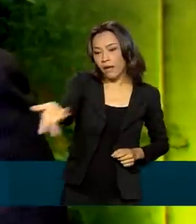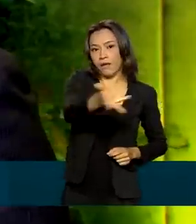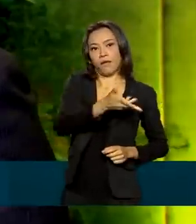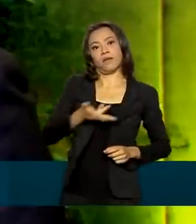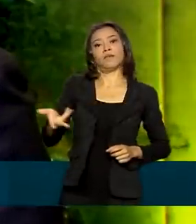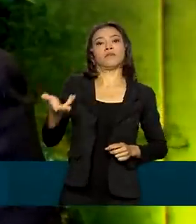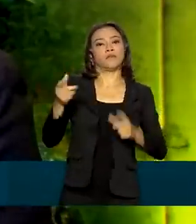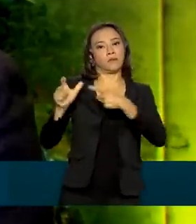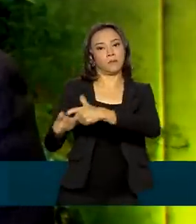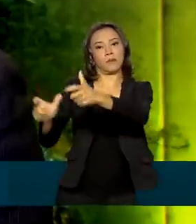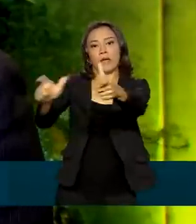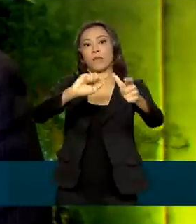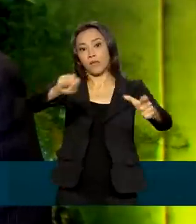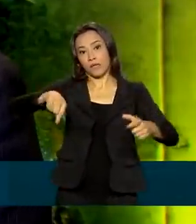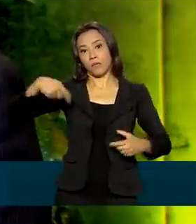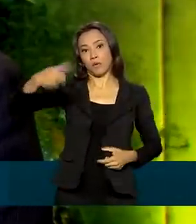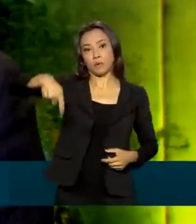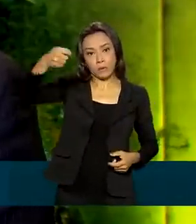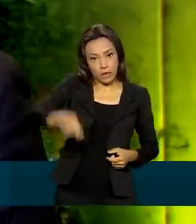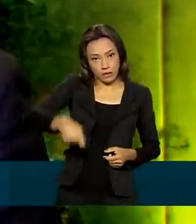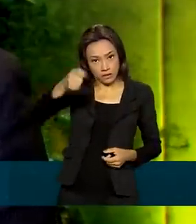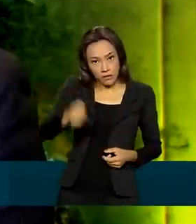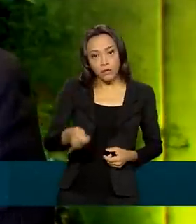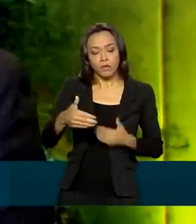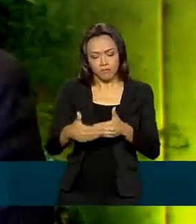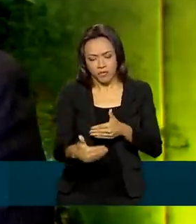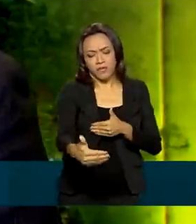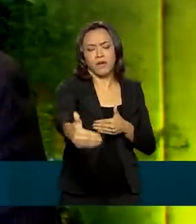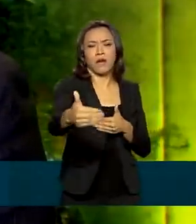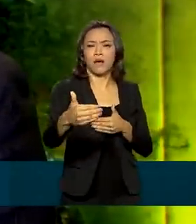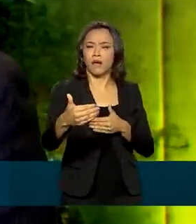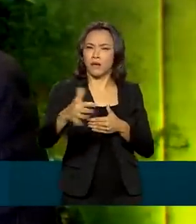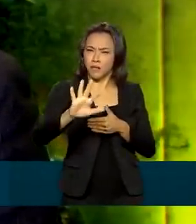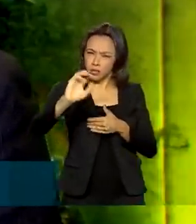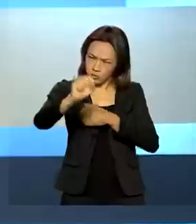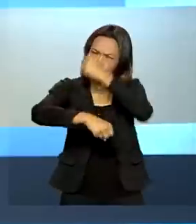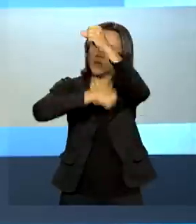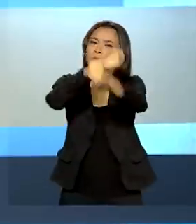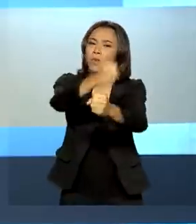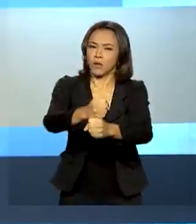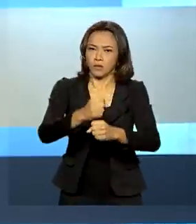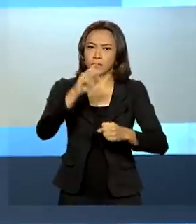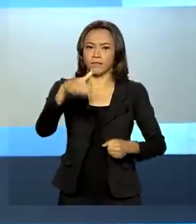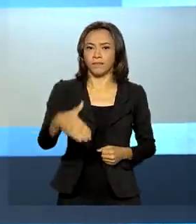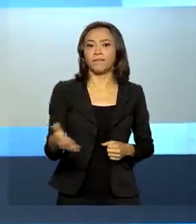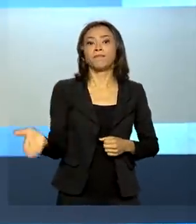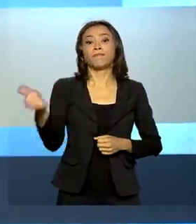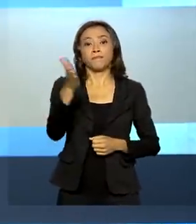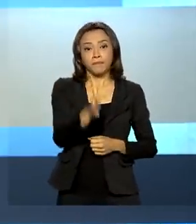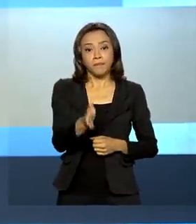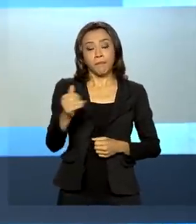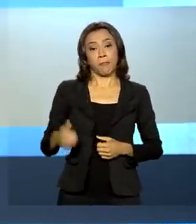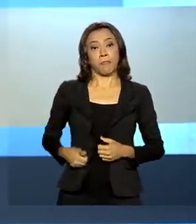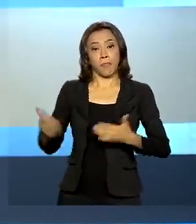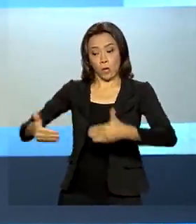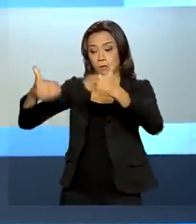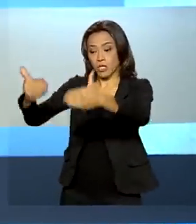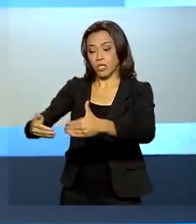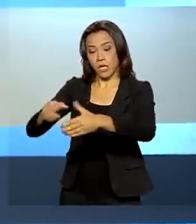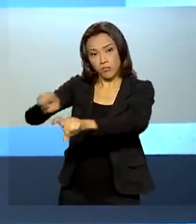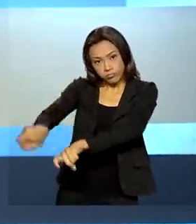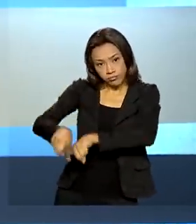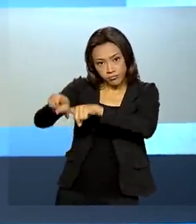a realização dos leilões de concessão que devem ocorrer talvez no meio do ano que vem. O Ministério da Agricultura, o setor